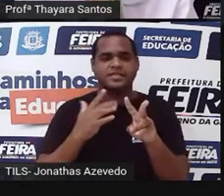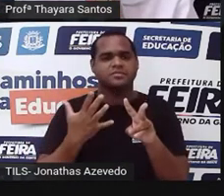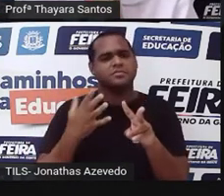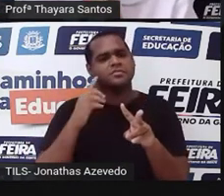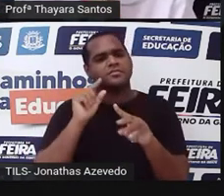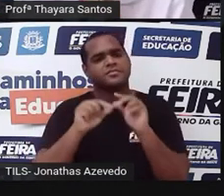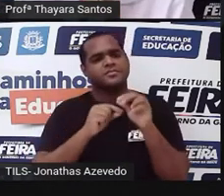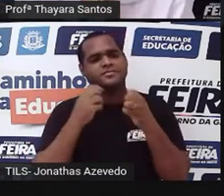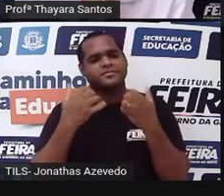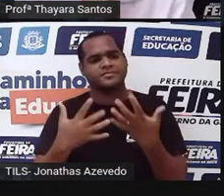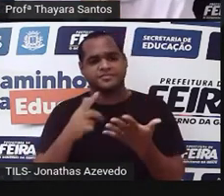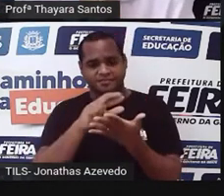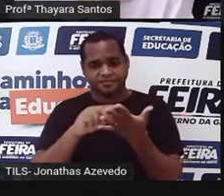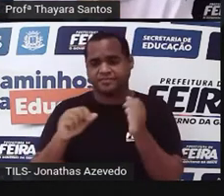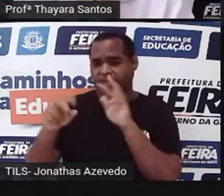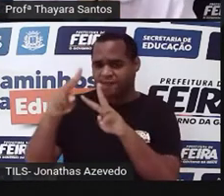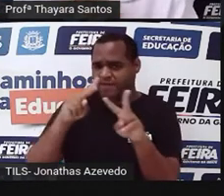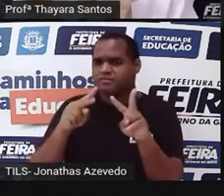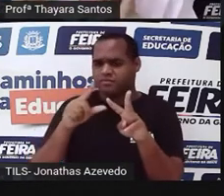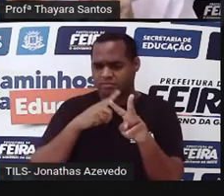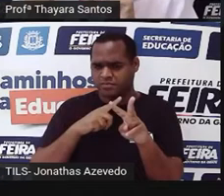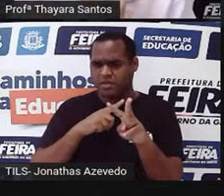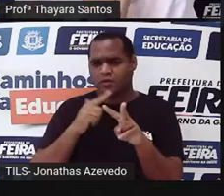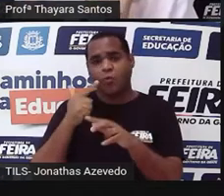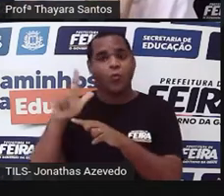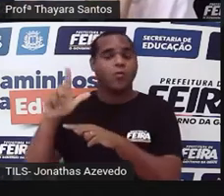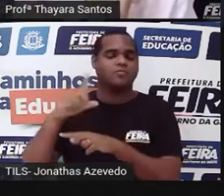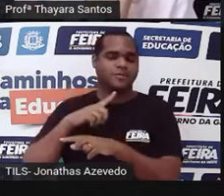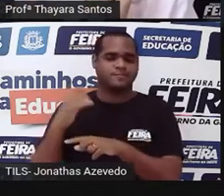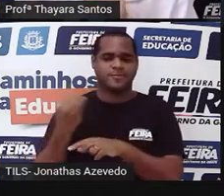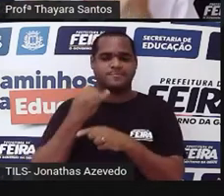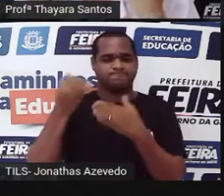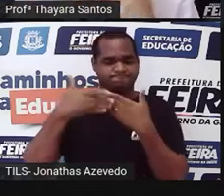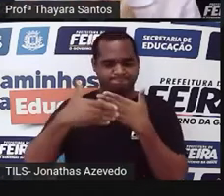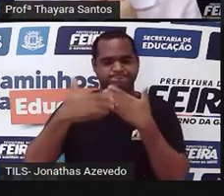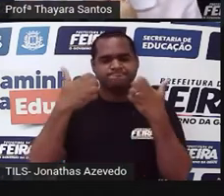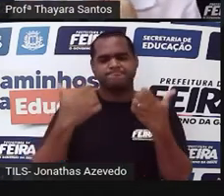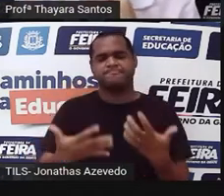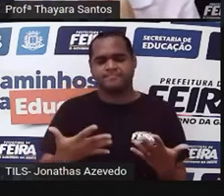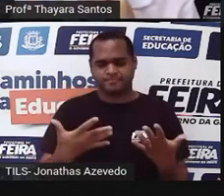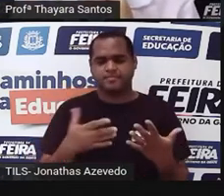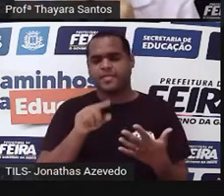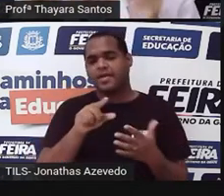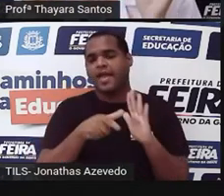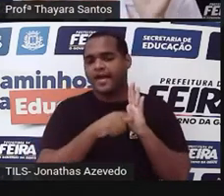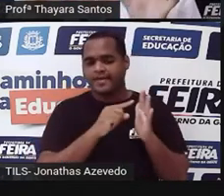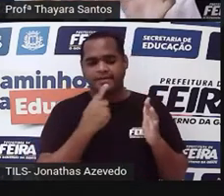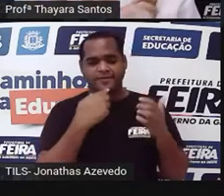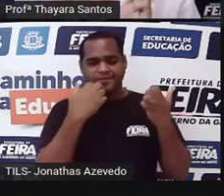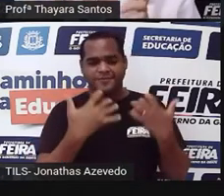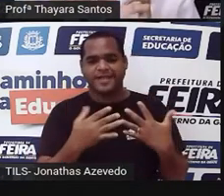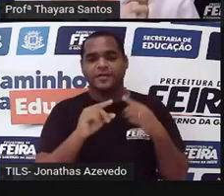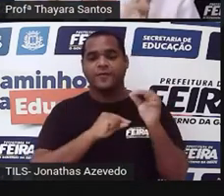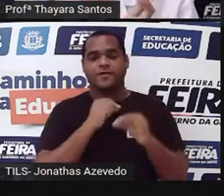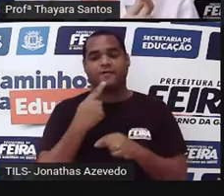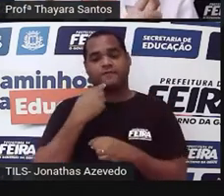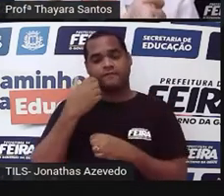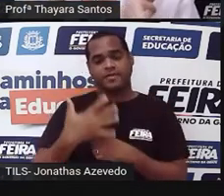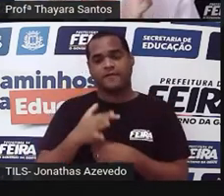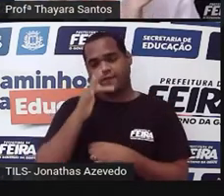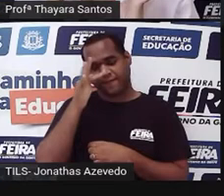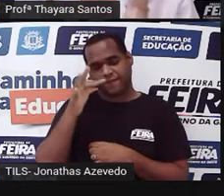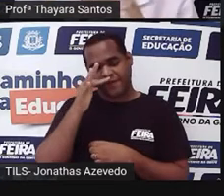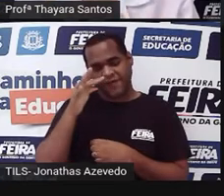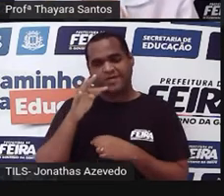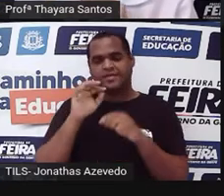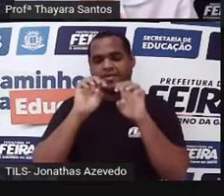angiospermas, não é o vento que faz isso. É uma outra coisa que a gente vai ver daqui a pouco. Mas antes da gente falar sobre isso, vamos falar sobre a flor, que é